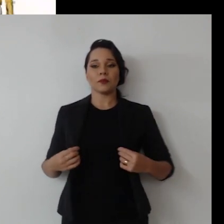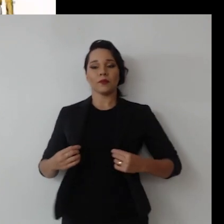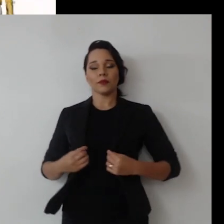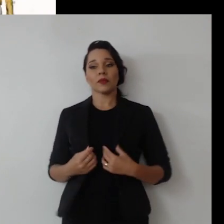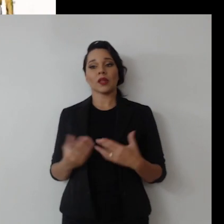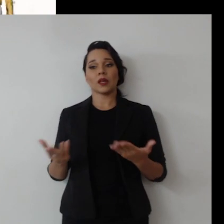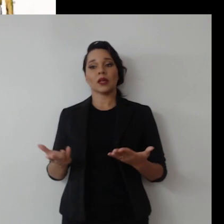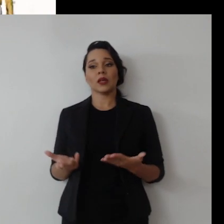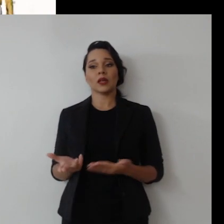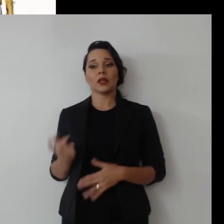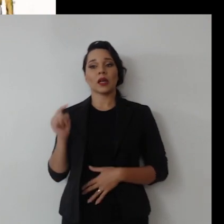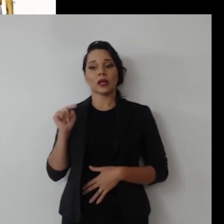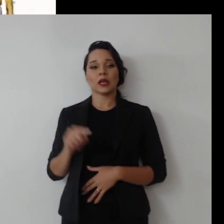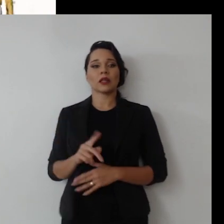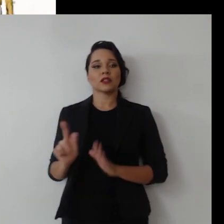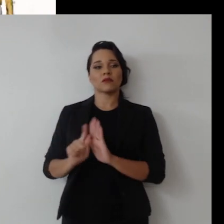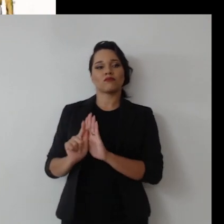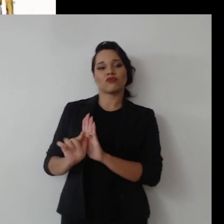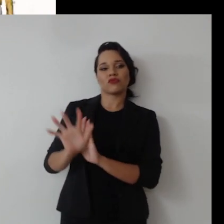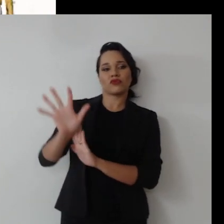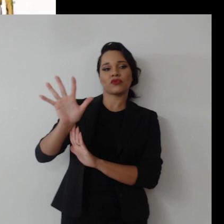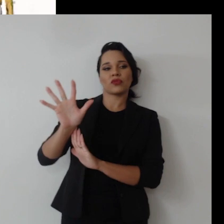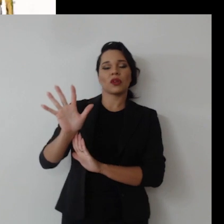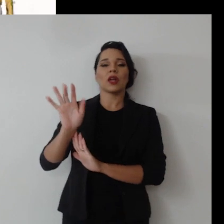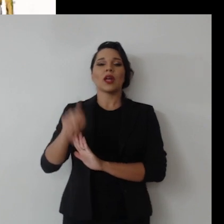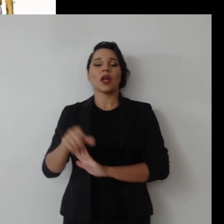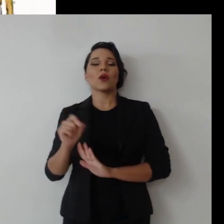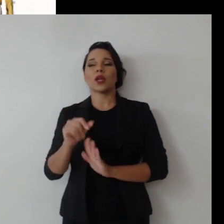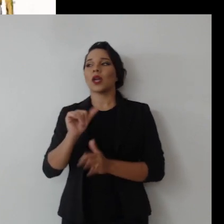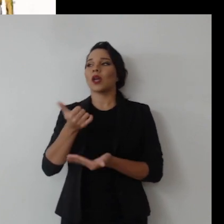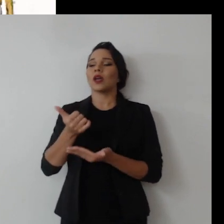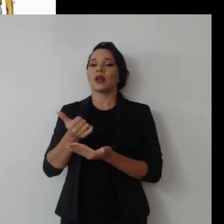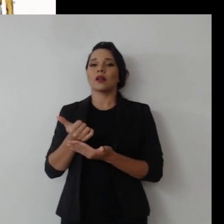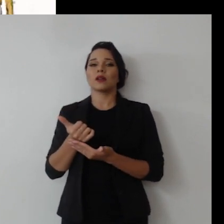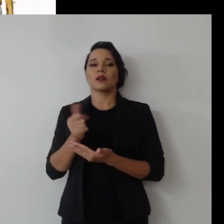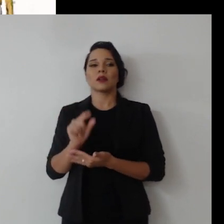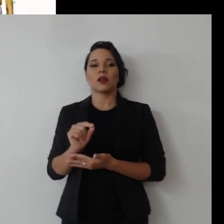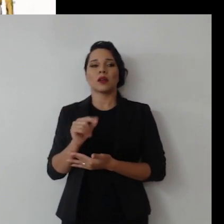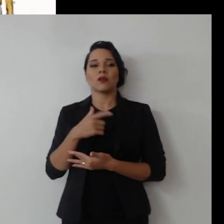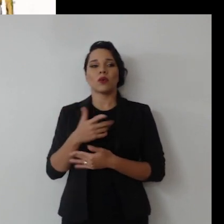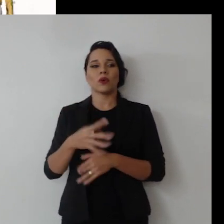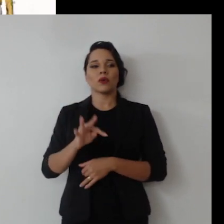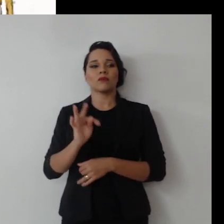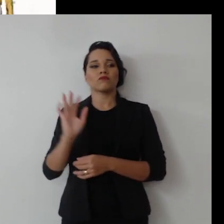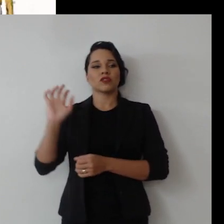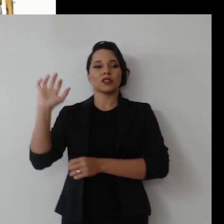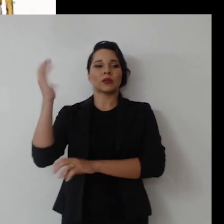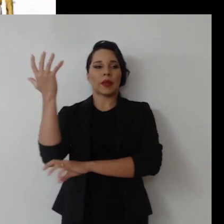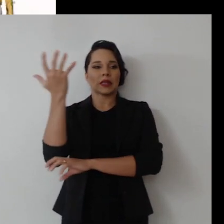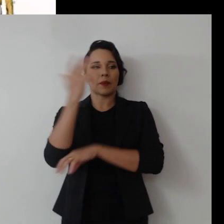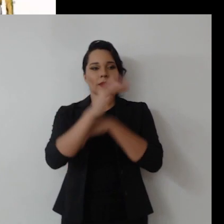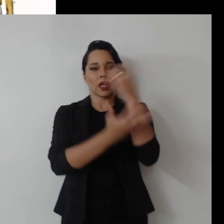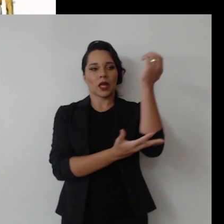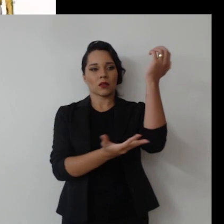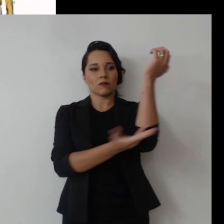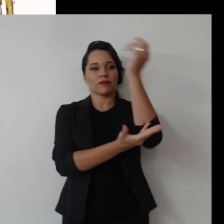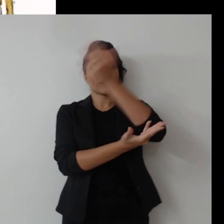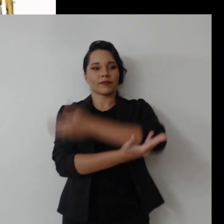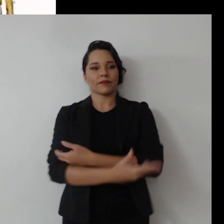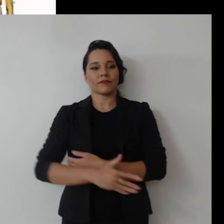e parte, a grande parte das suas emissões são provenientes de mudança de uso da terna, que é o teor técnico, desmatamento entra.